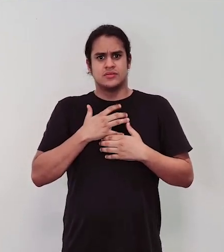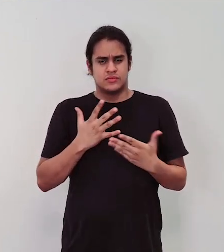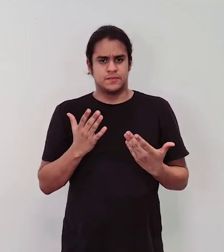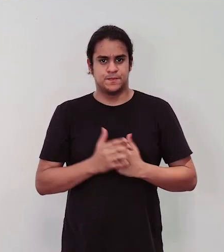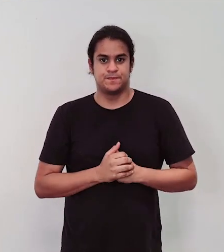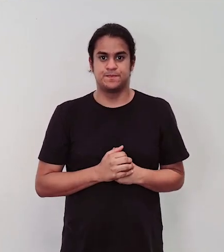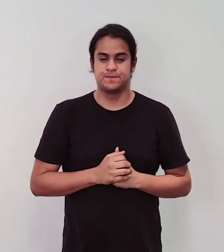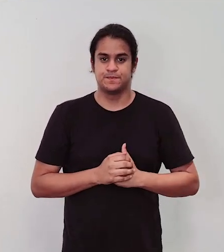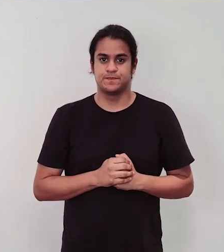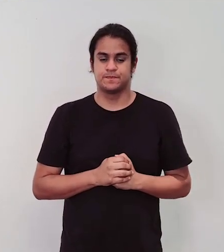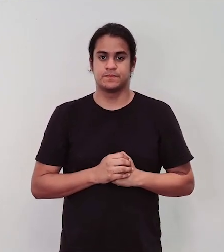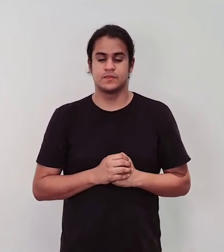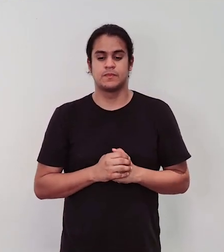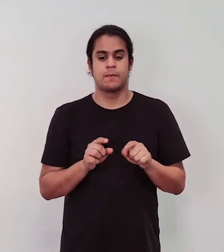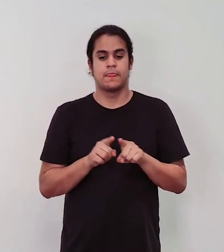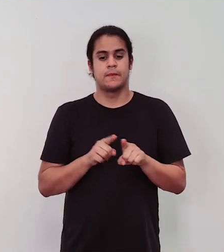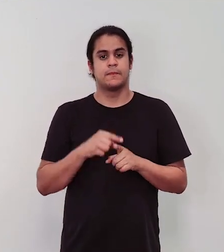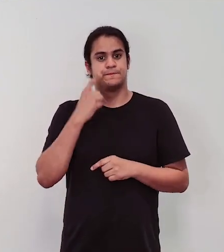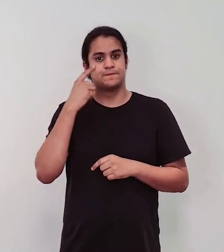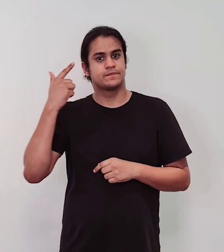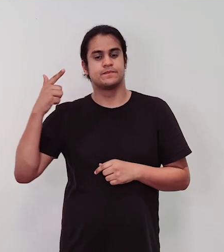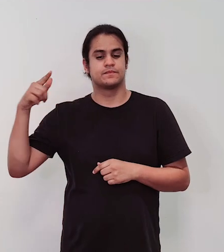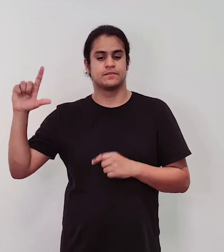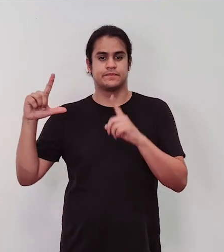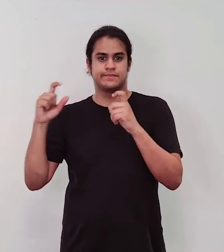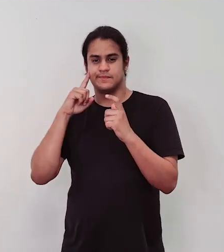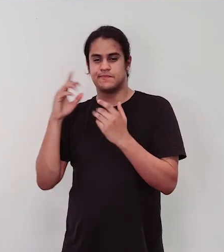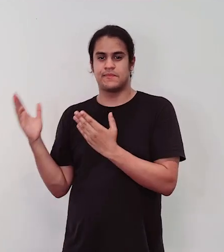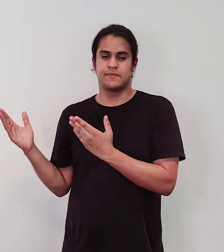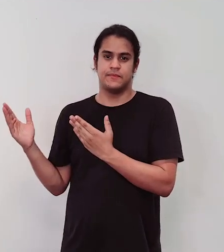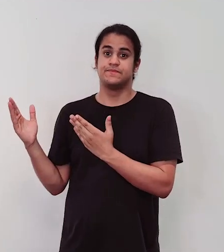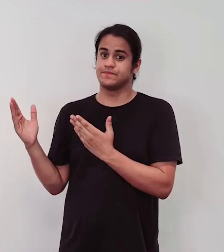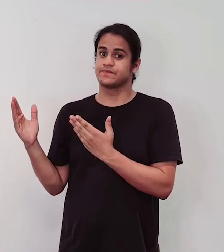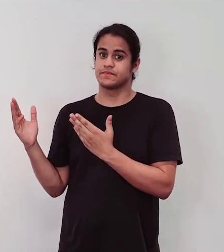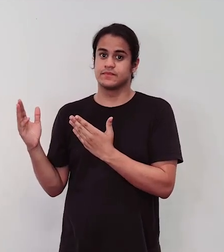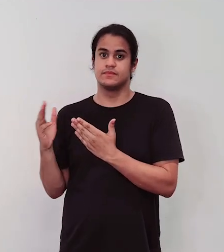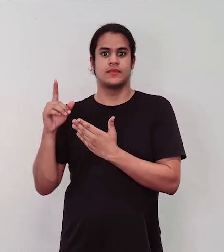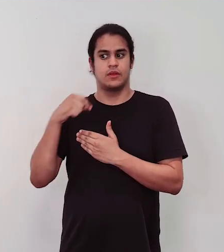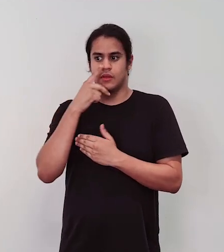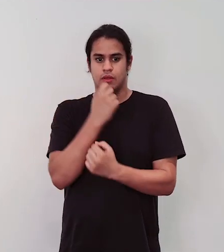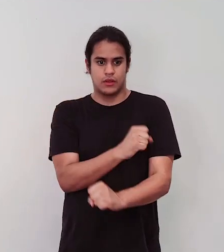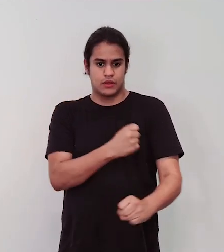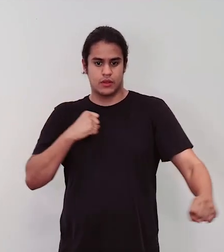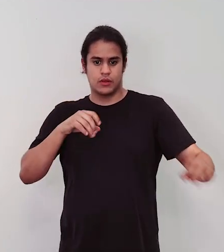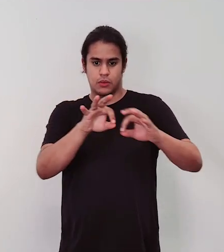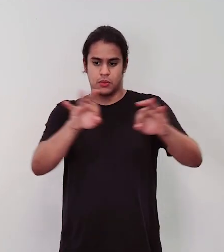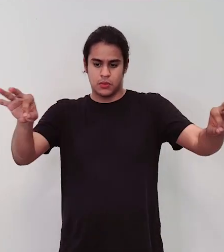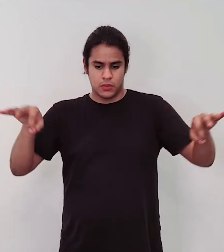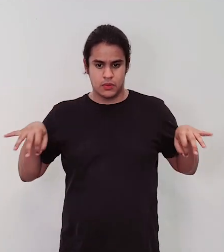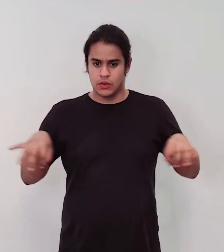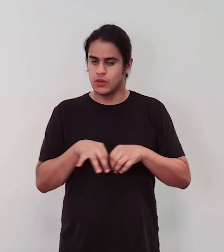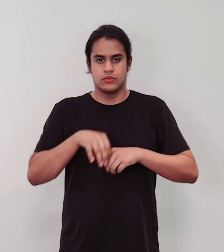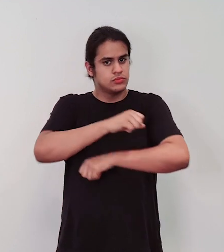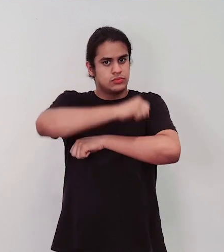Essa é a outra imagem de um pátio muito amplo, que também não tem janelas e que deixa muito evidente a